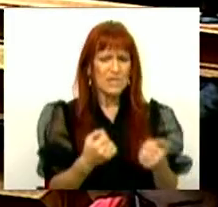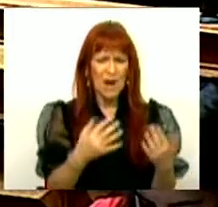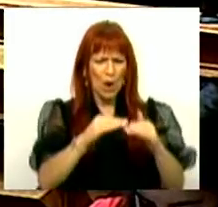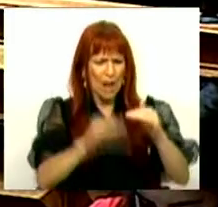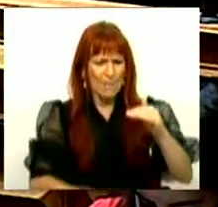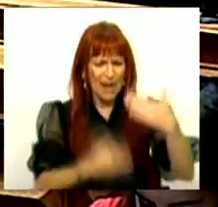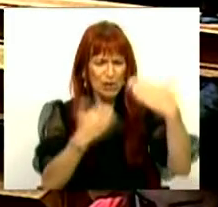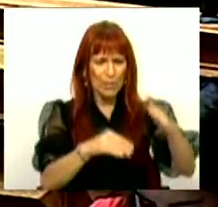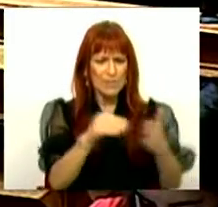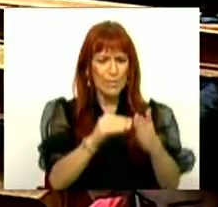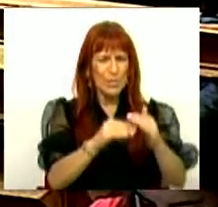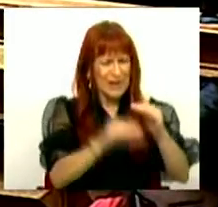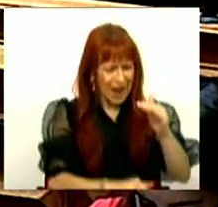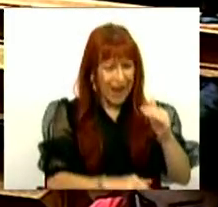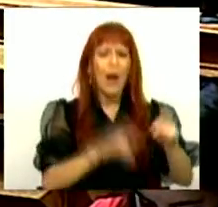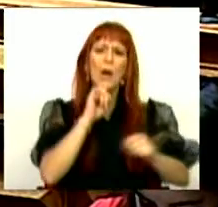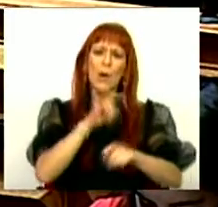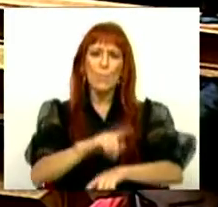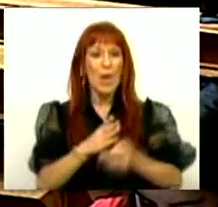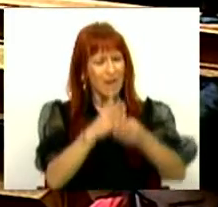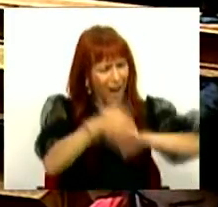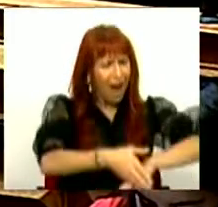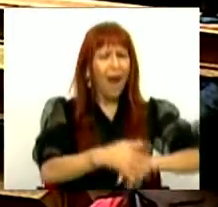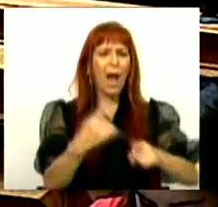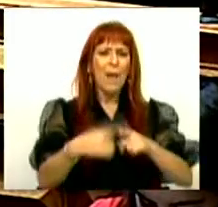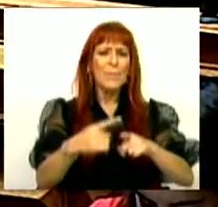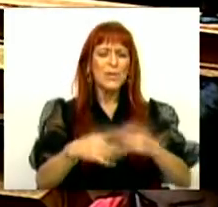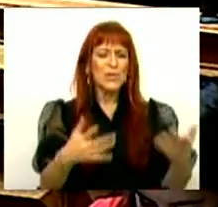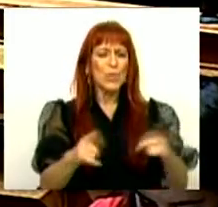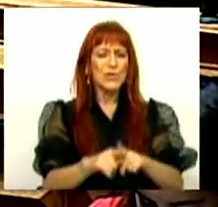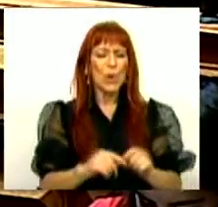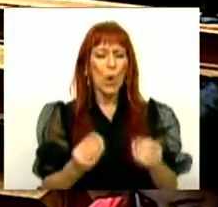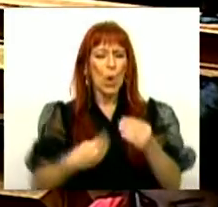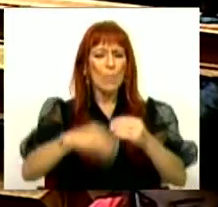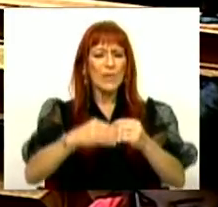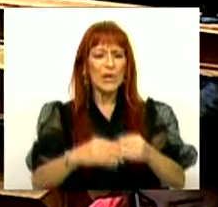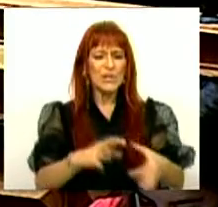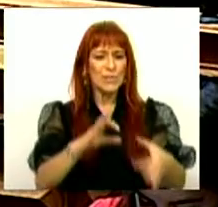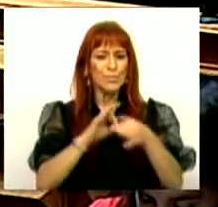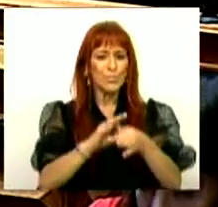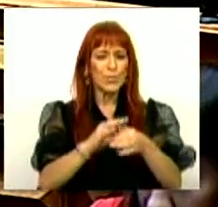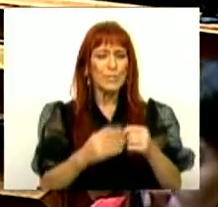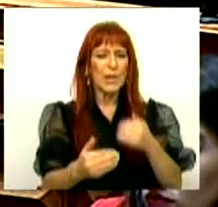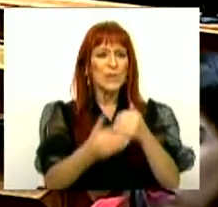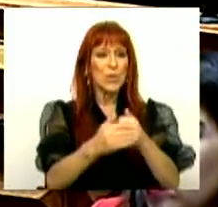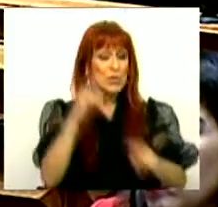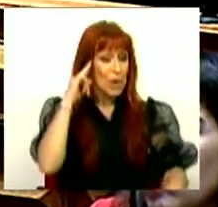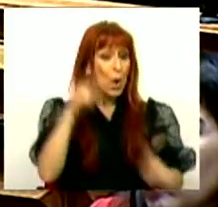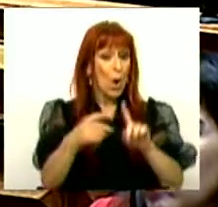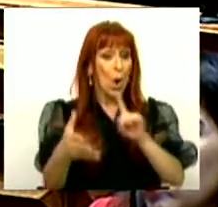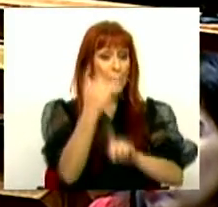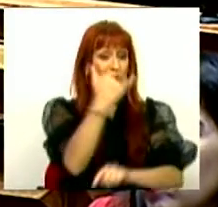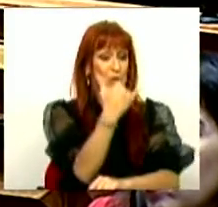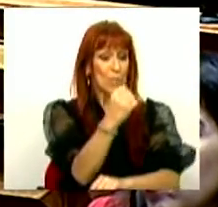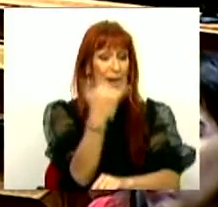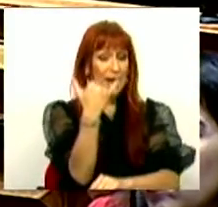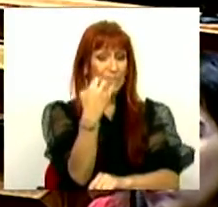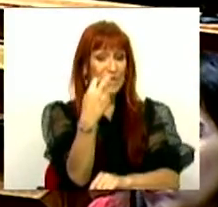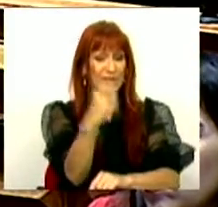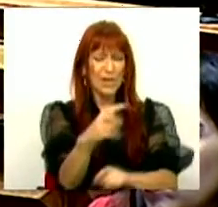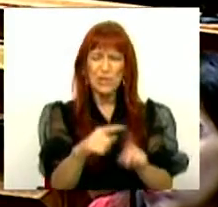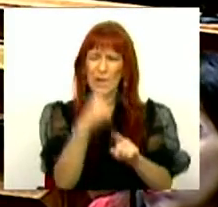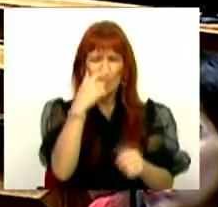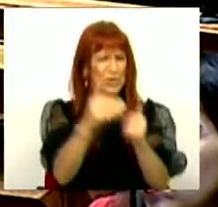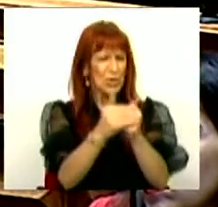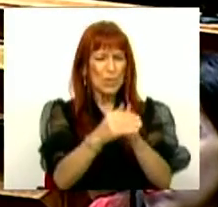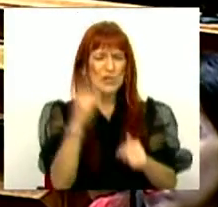abaixo do limite da pobreza, para que possam aceder a esta prestação ao complemento solidário para idosos, para que se cumpra o objetivo de 2023, que é não ter nenhum